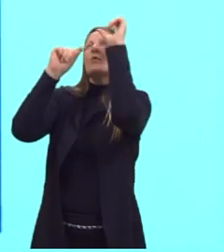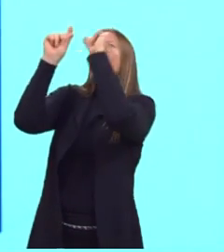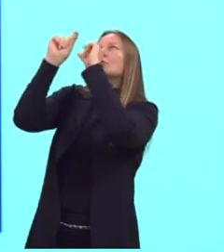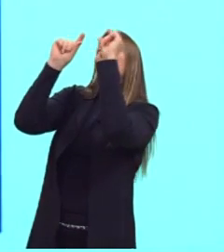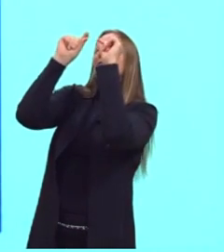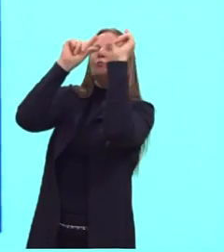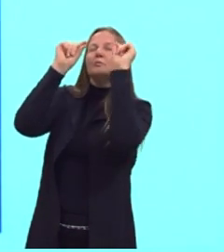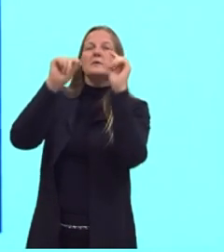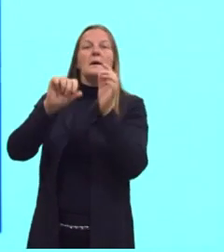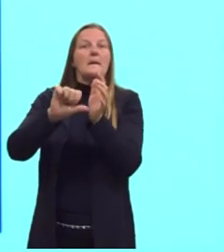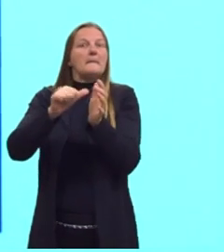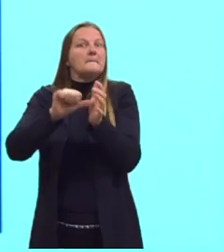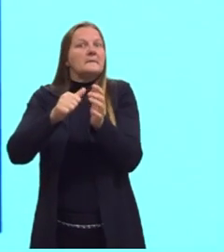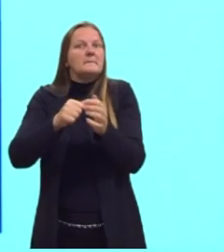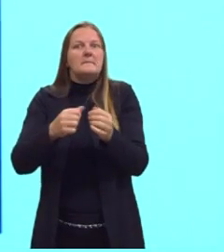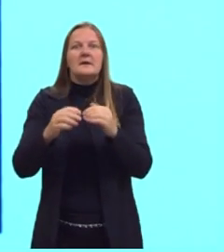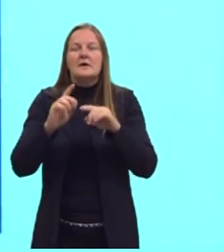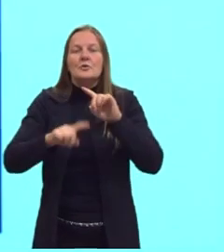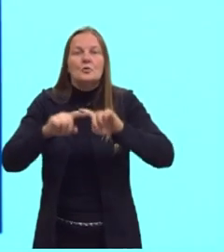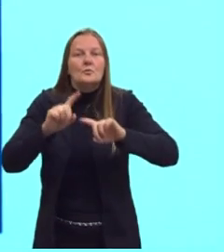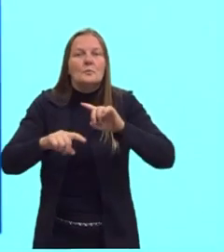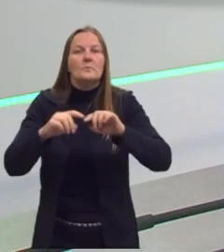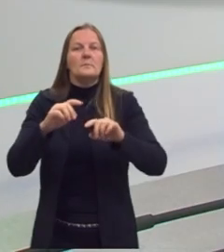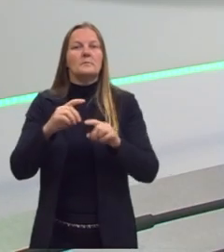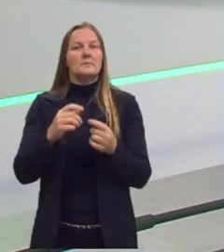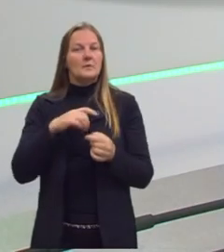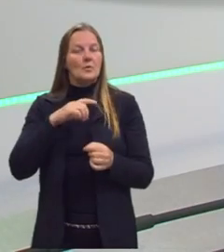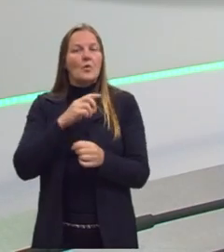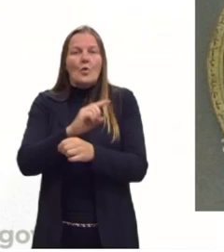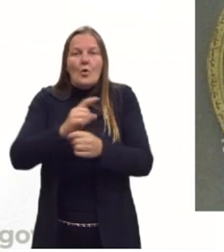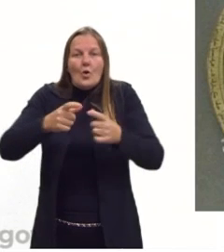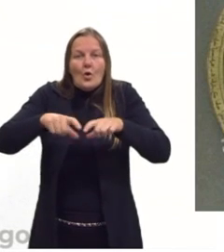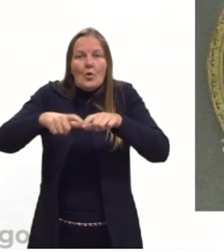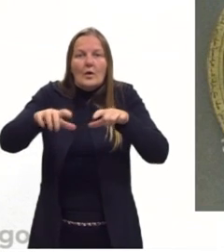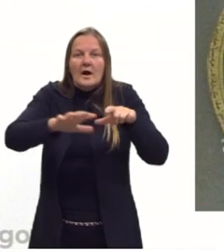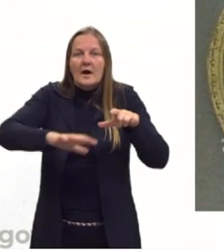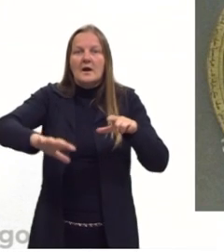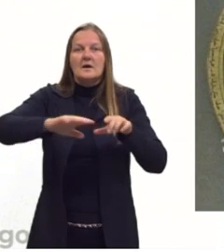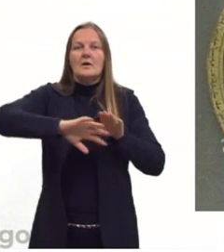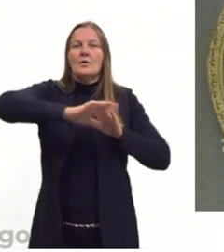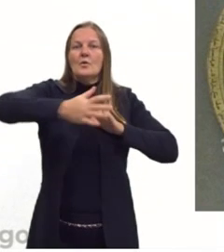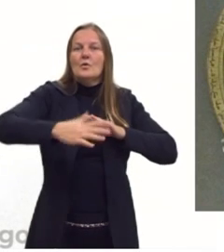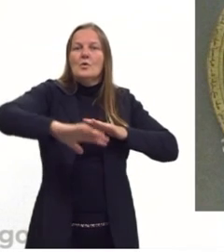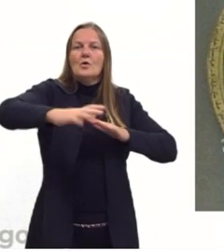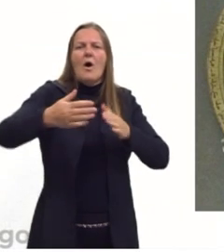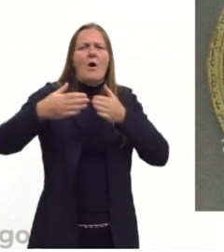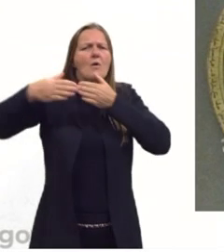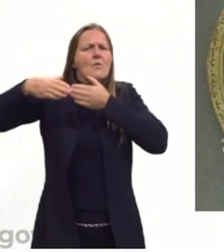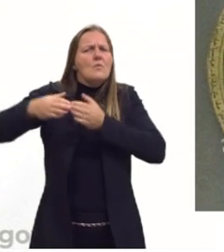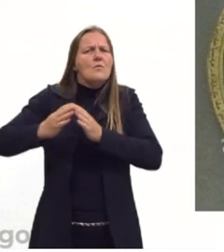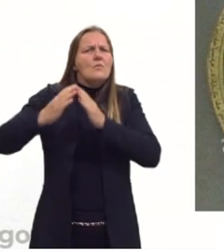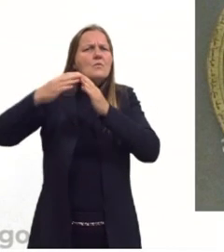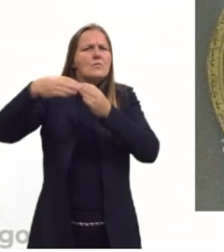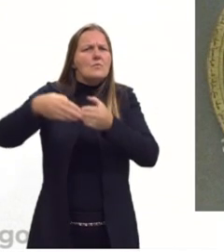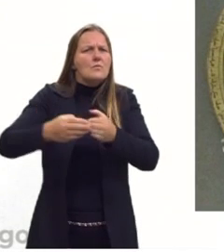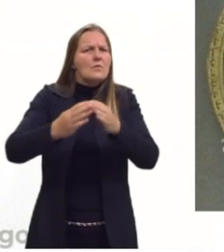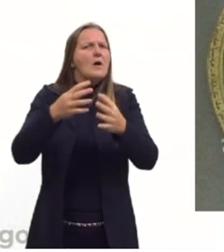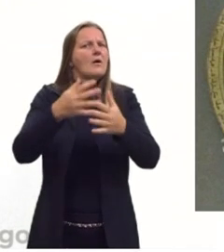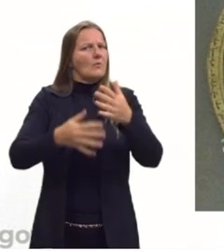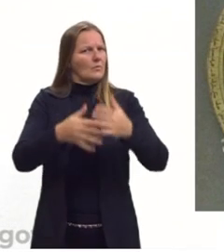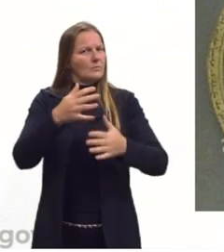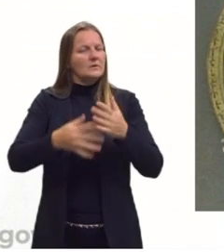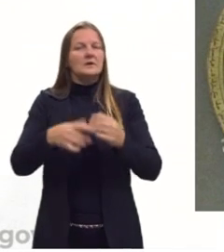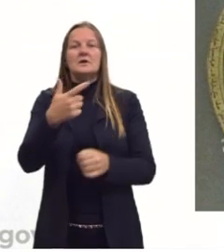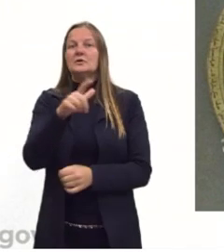dos primeiros instrumentos, então, para se localizar nessas viagens marítimas, que eram viagens extremamente complexas. Na